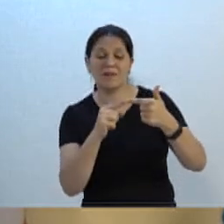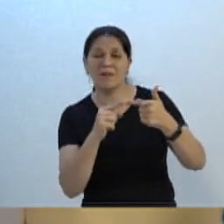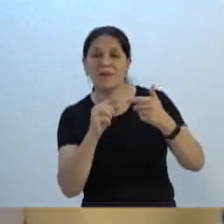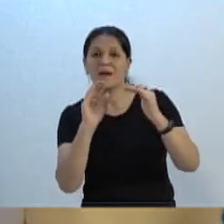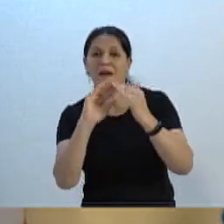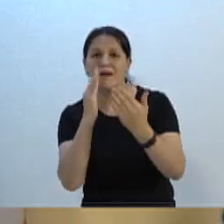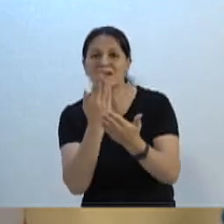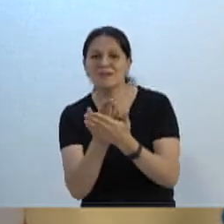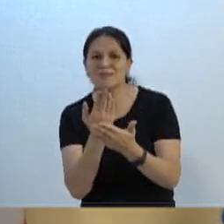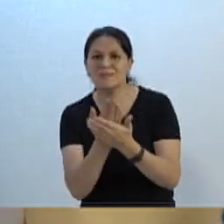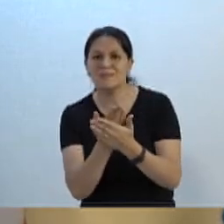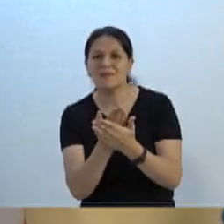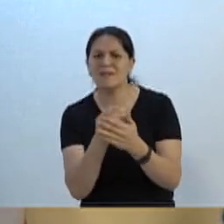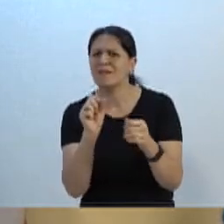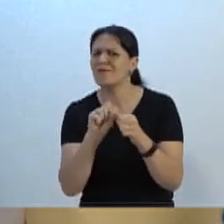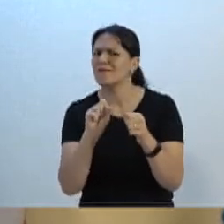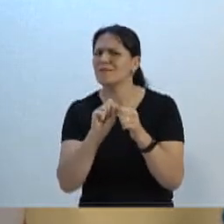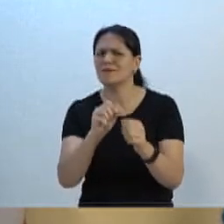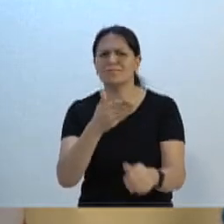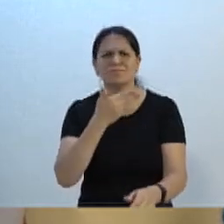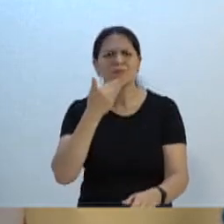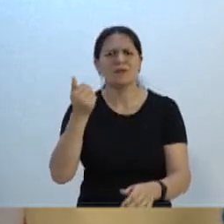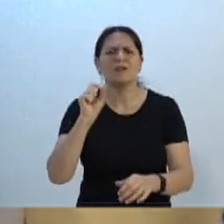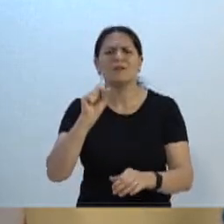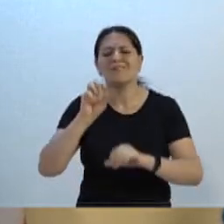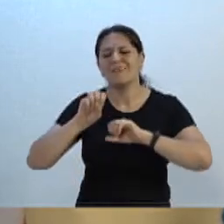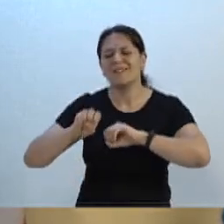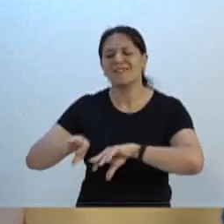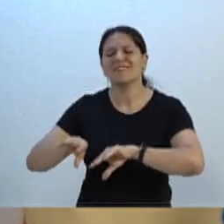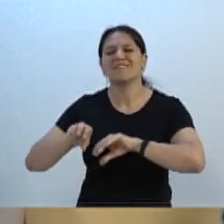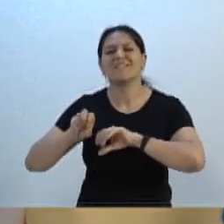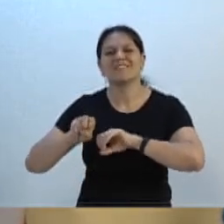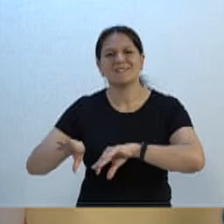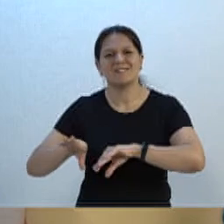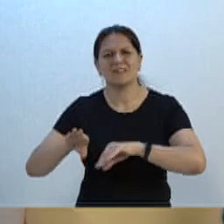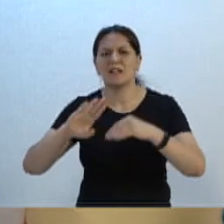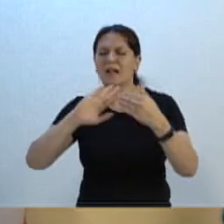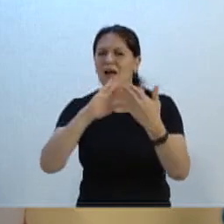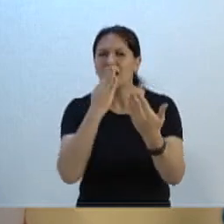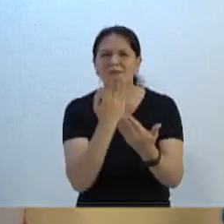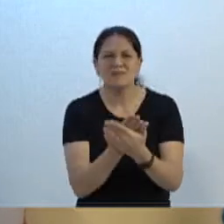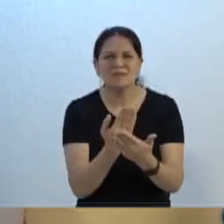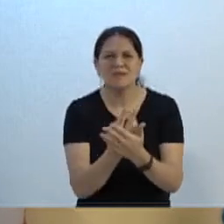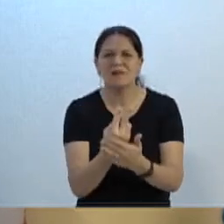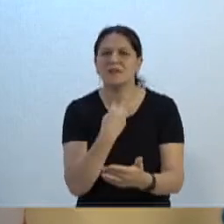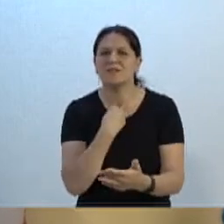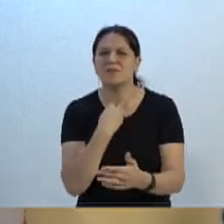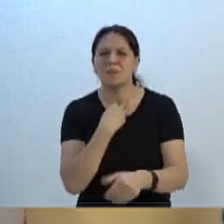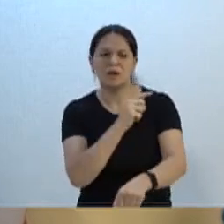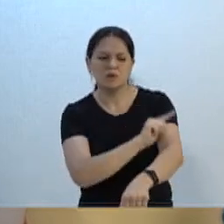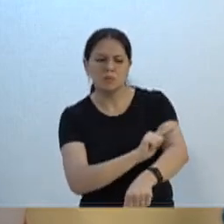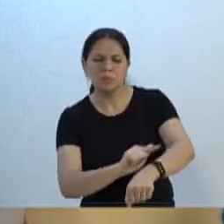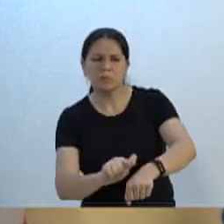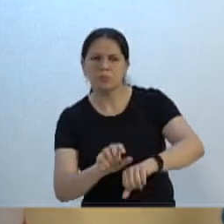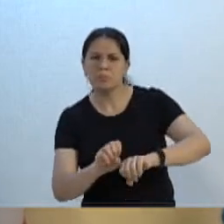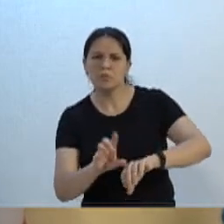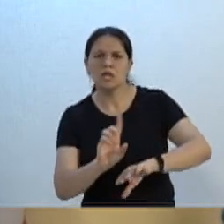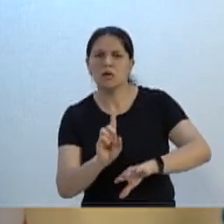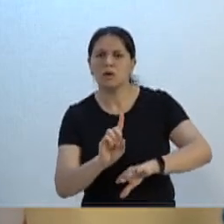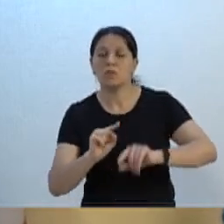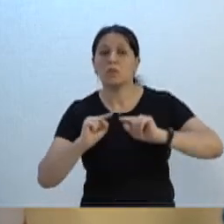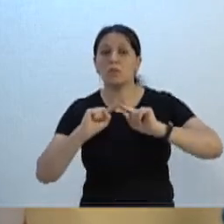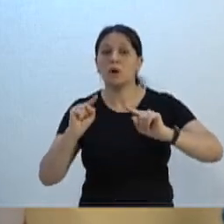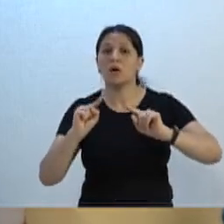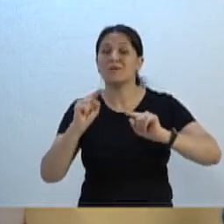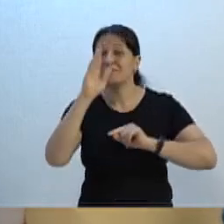que ela sabe fazer muito bem que é ensinar. a escola não tem que educar, ela educa, mas a